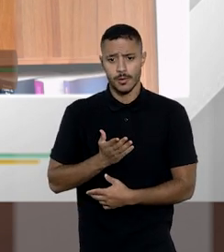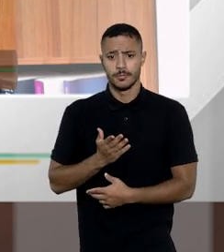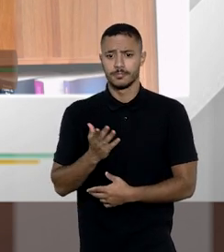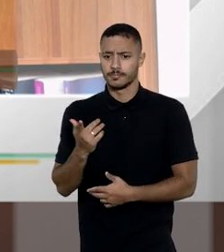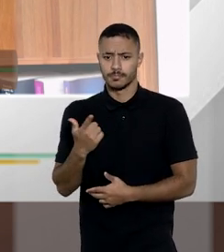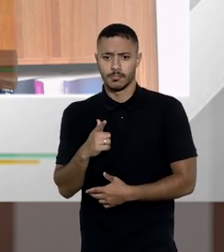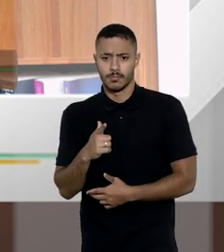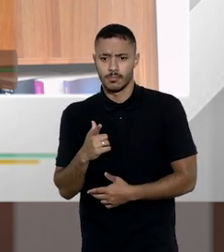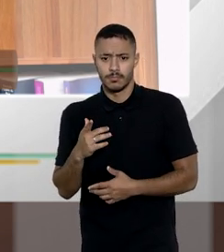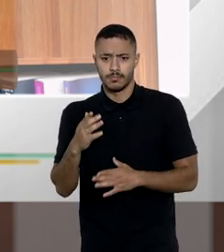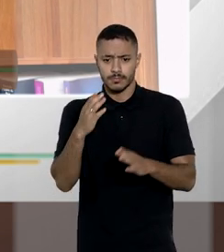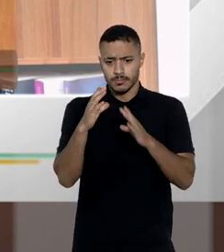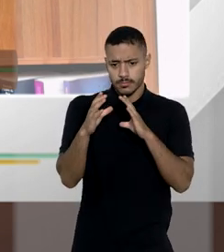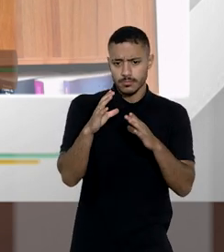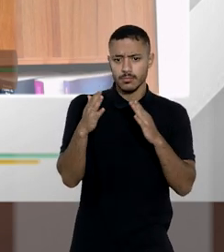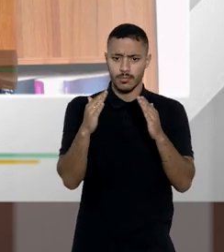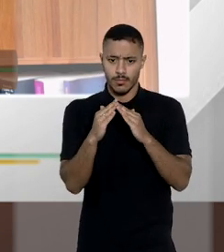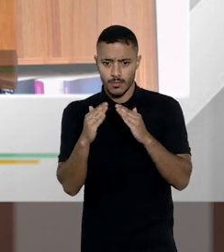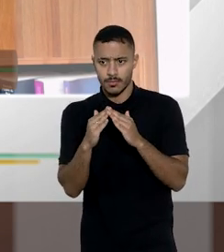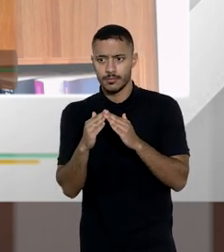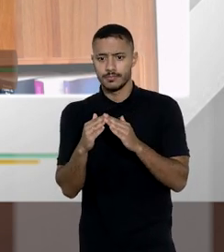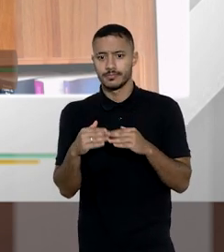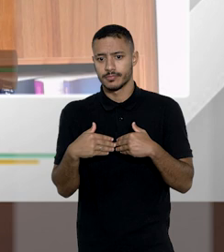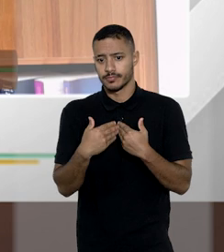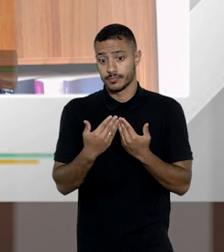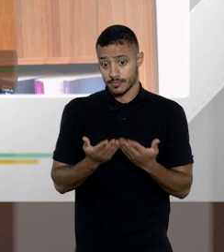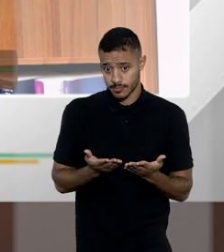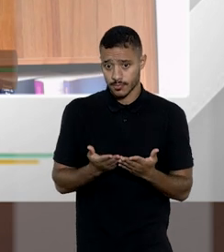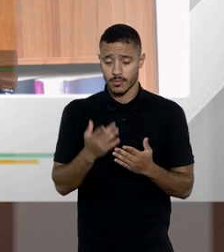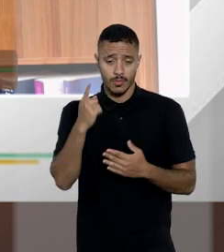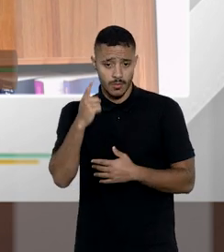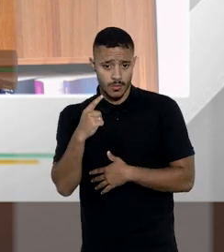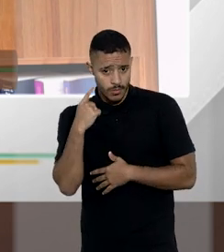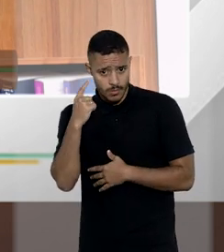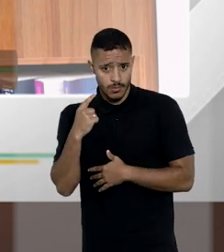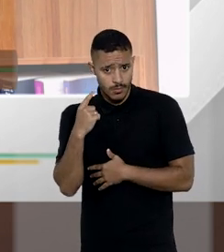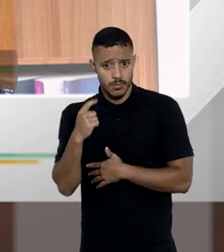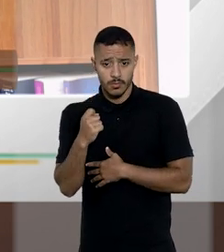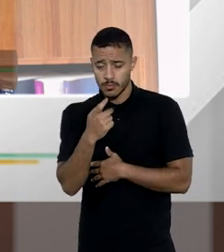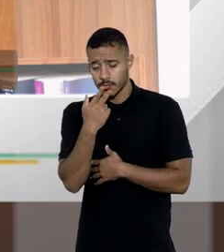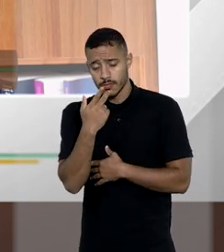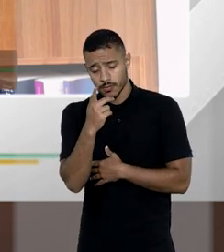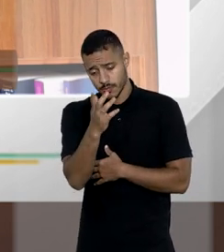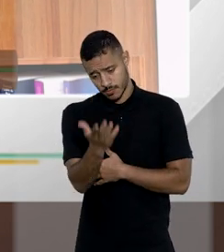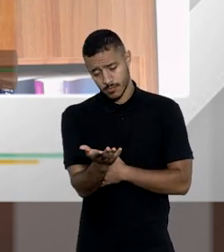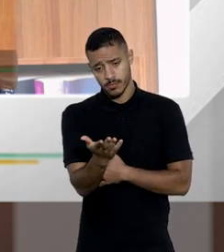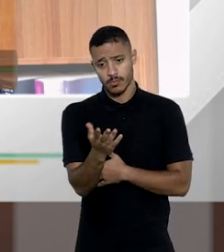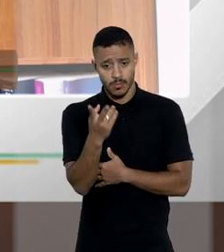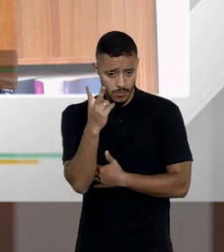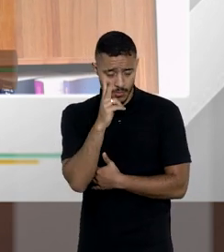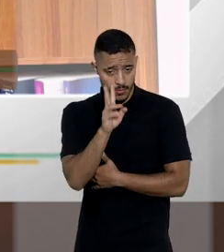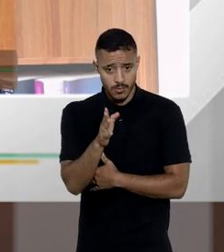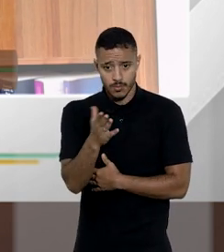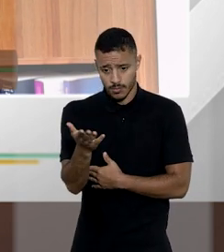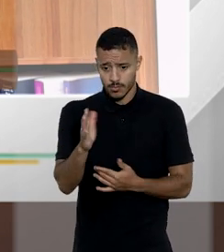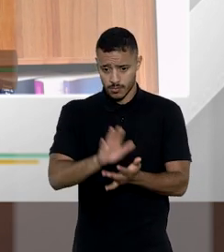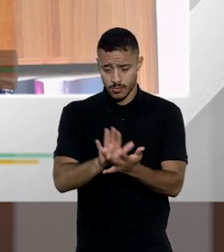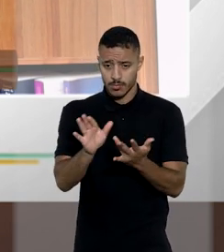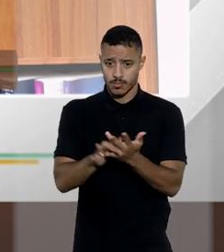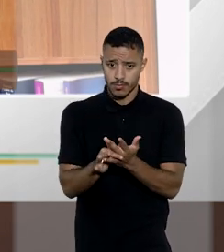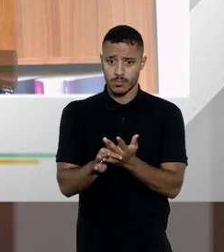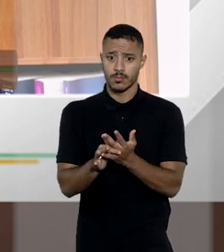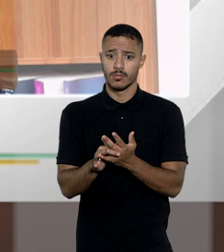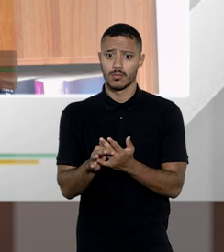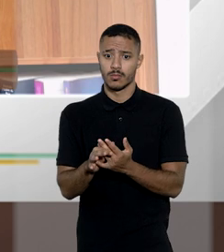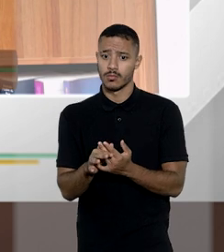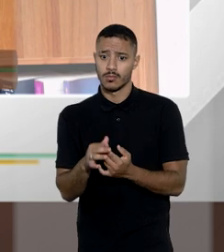gente não que tem interesse em comunicar patrimônio então o advogado ou a advogada vai dizer pra esse sujeito olha vocês vão se